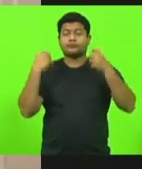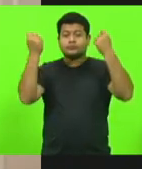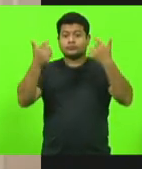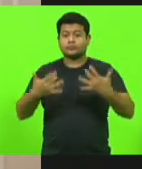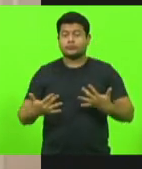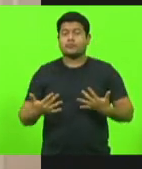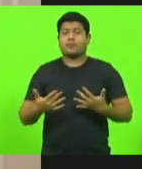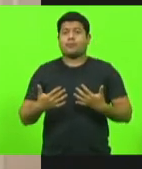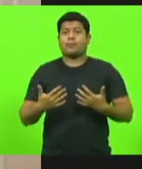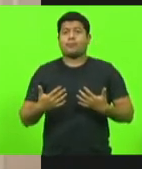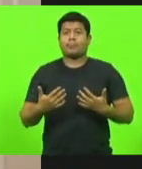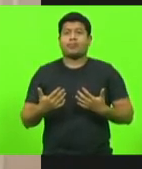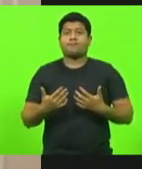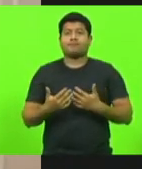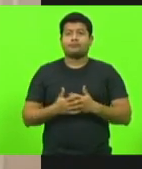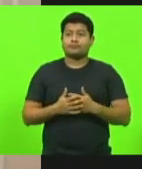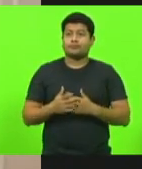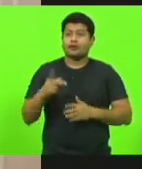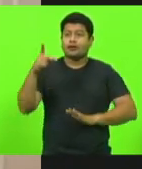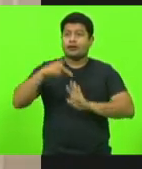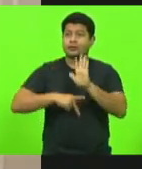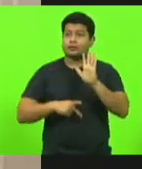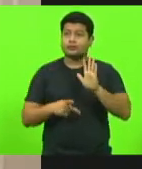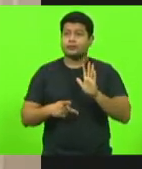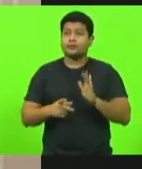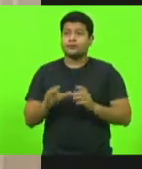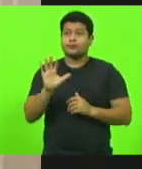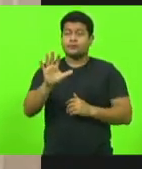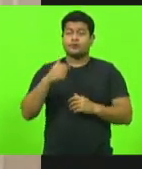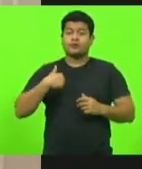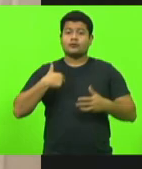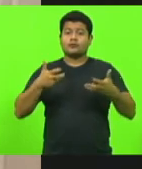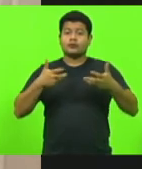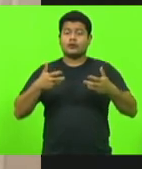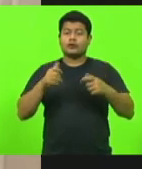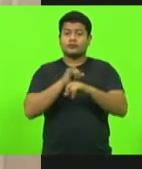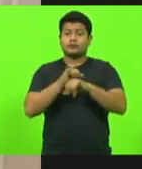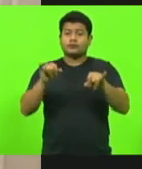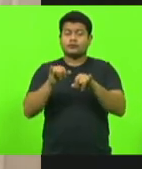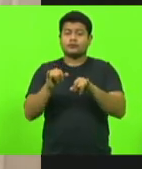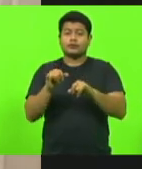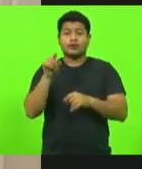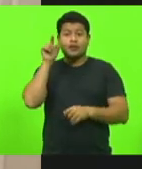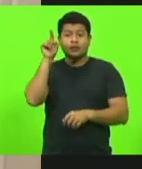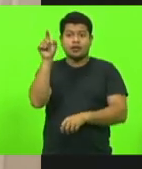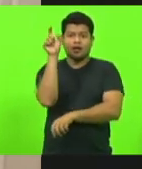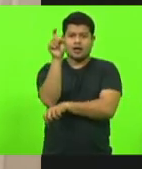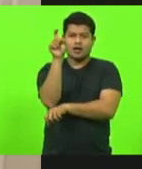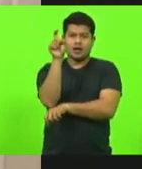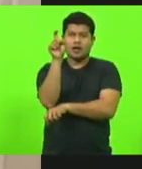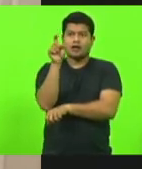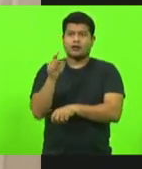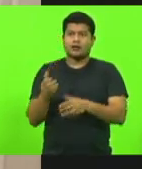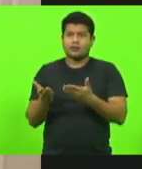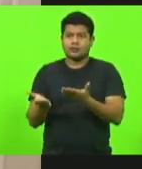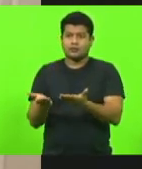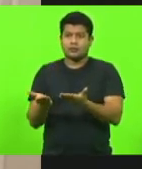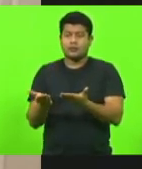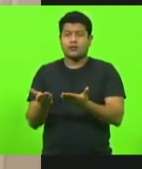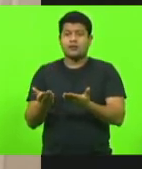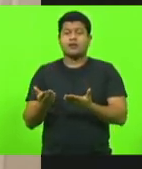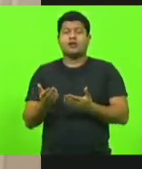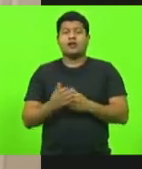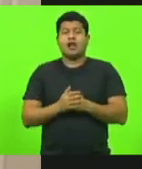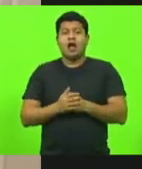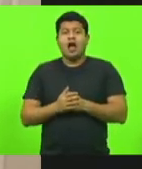discussão do projeto, mas o que eu quero dizer que lá em Araranguá, Araranguá, a polícia